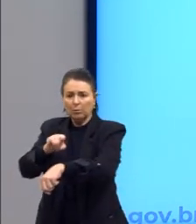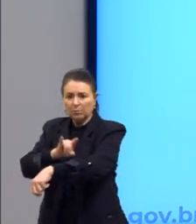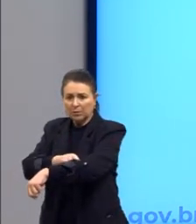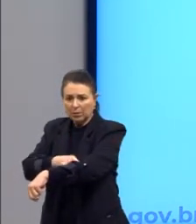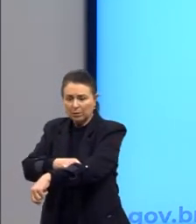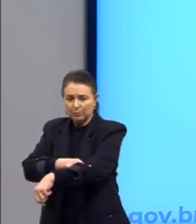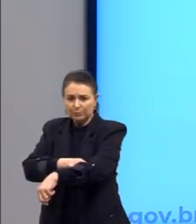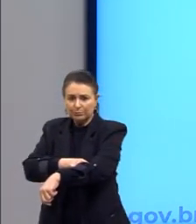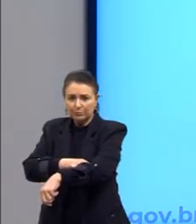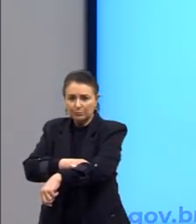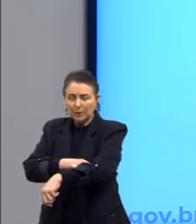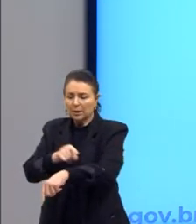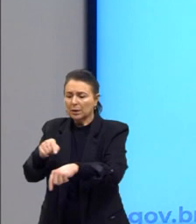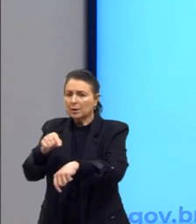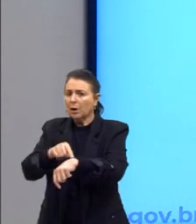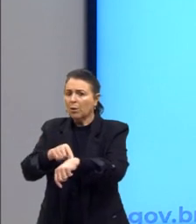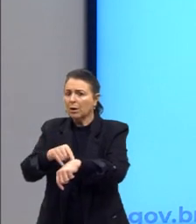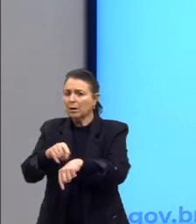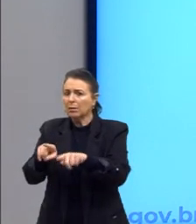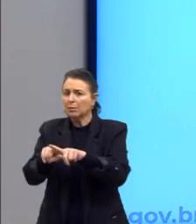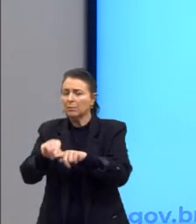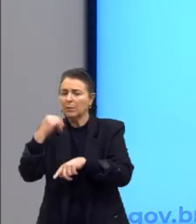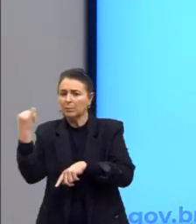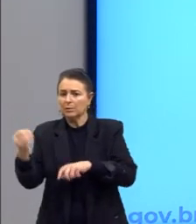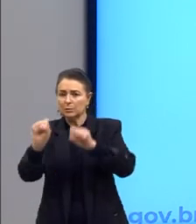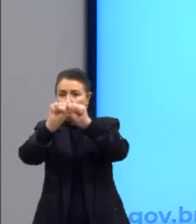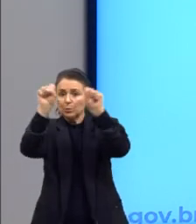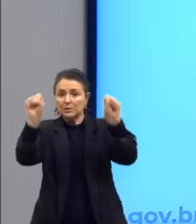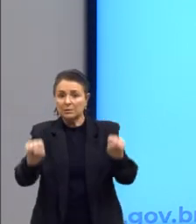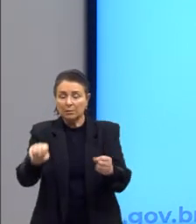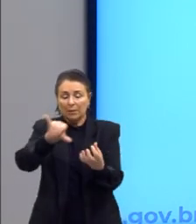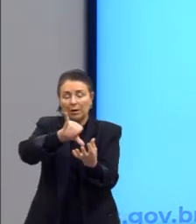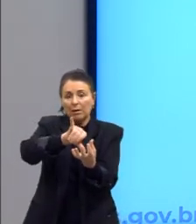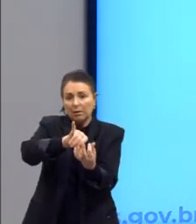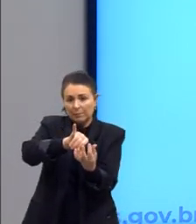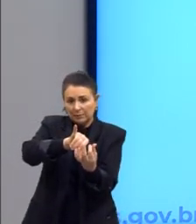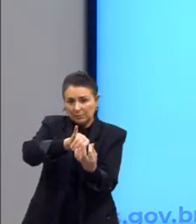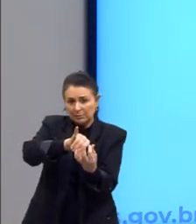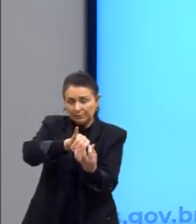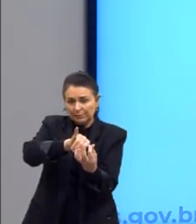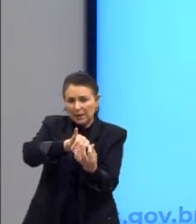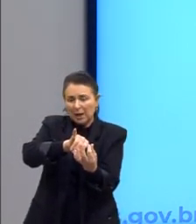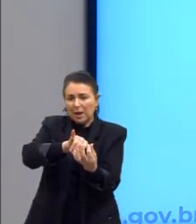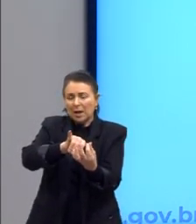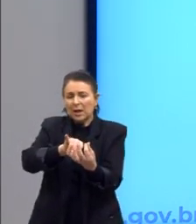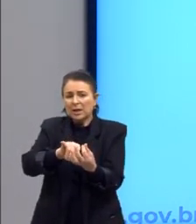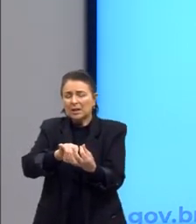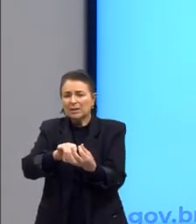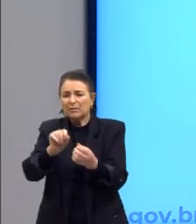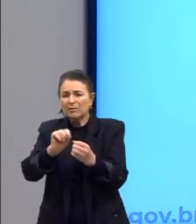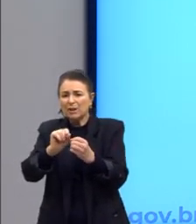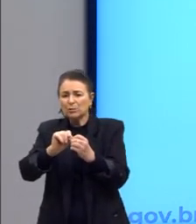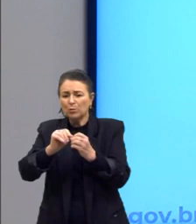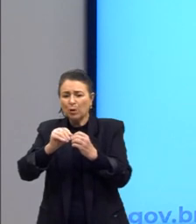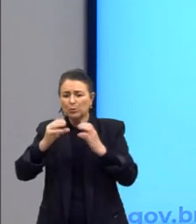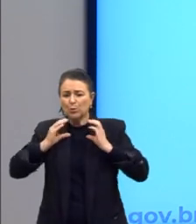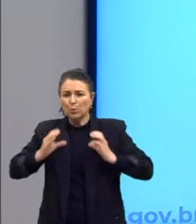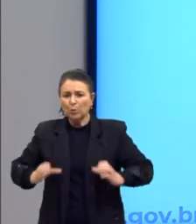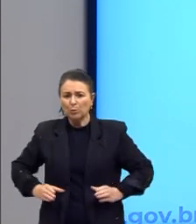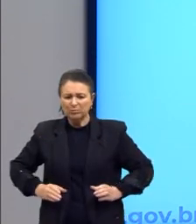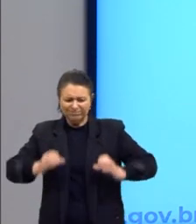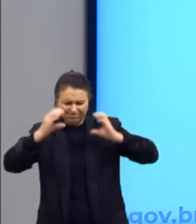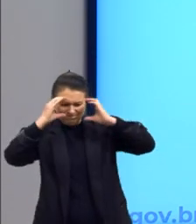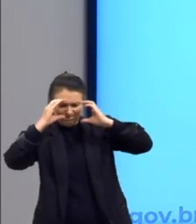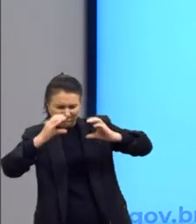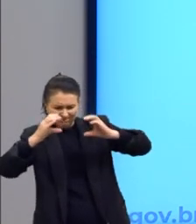criar hora. E pode ver que o sistema capitalista ele nos disciplina. Por exemplo, nós temos hora para